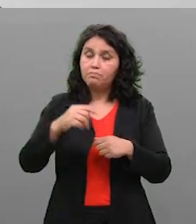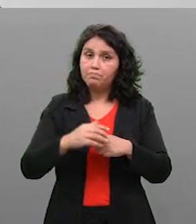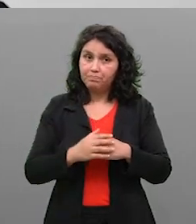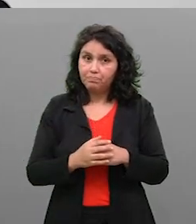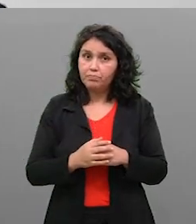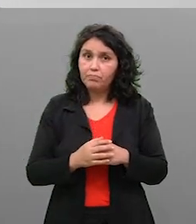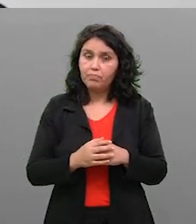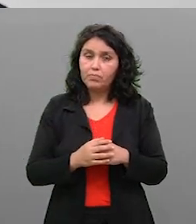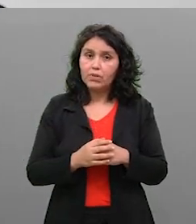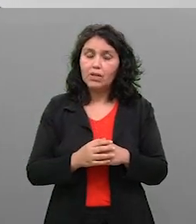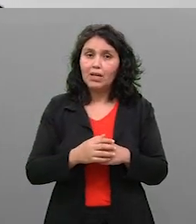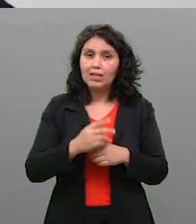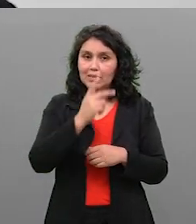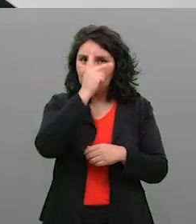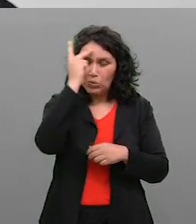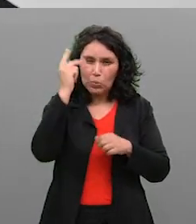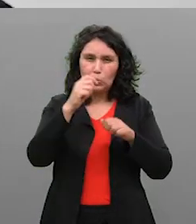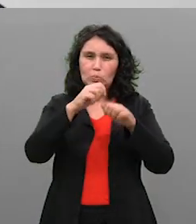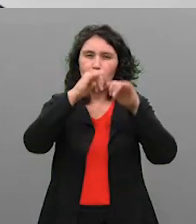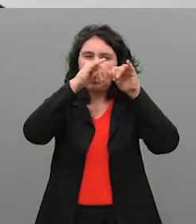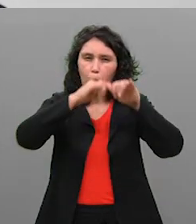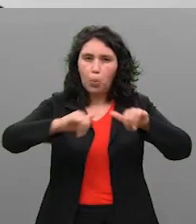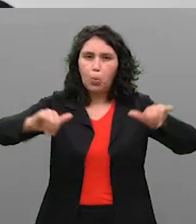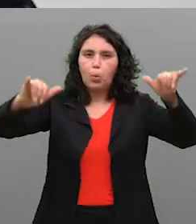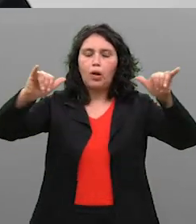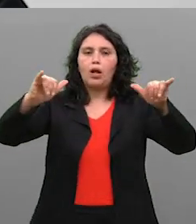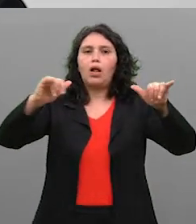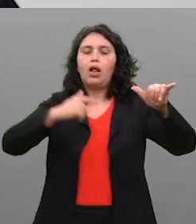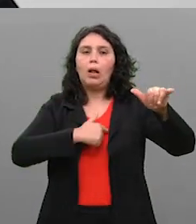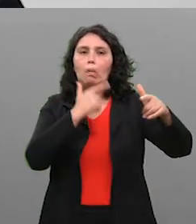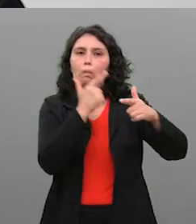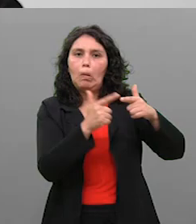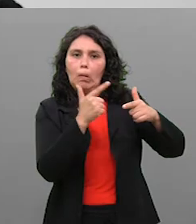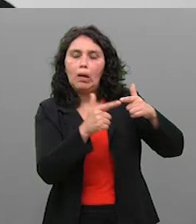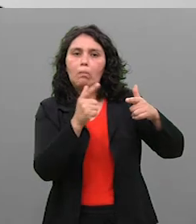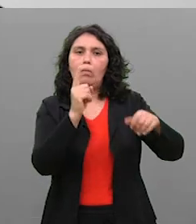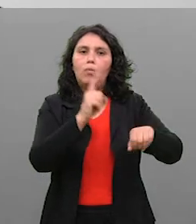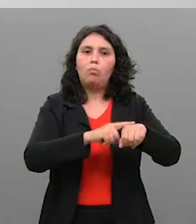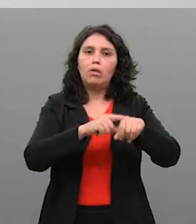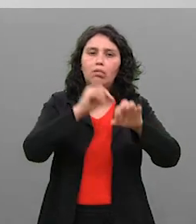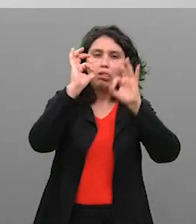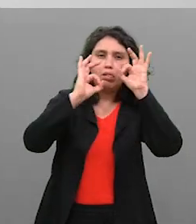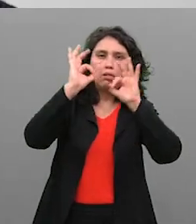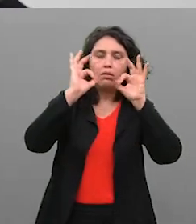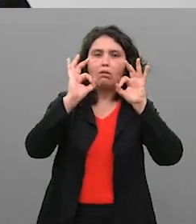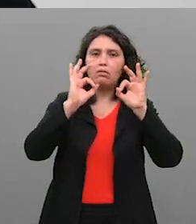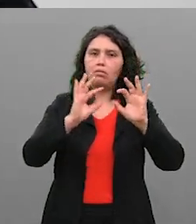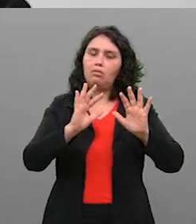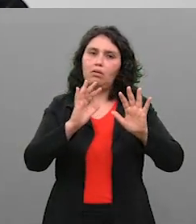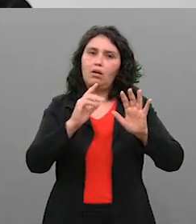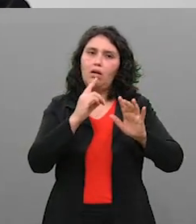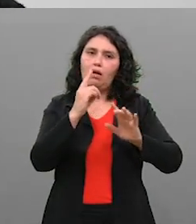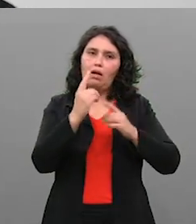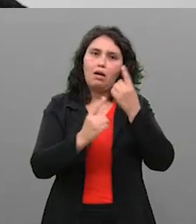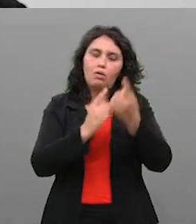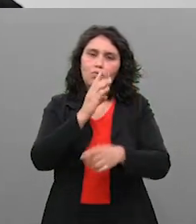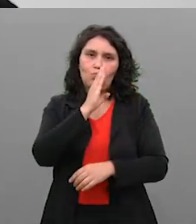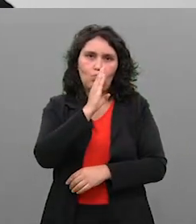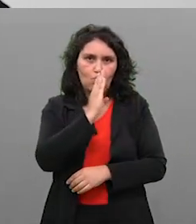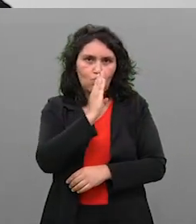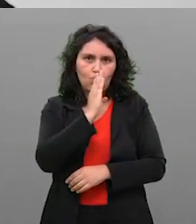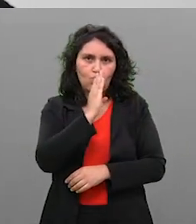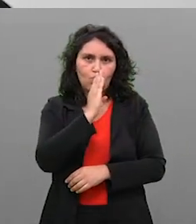facilidade, porque ninguém gosta, na sua página, no seu site, de falar sobre complicações. Ah, eu tive uma complicação.